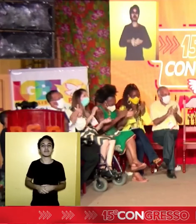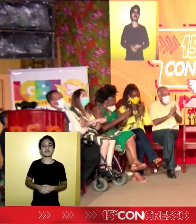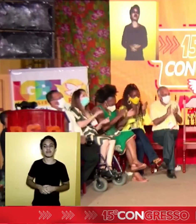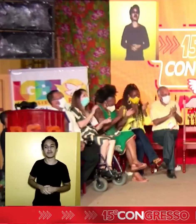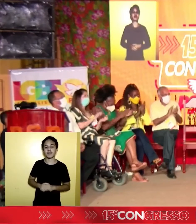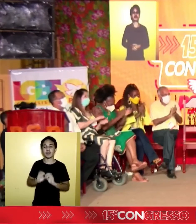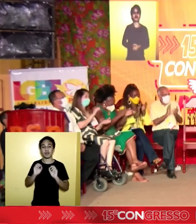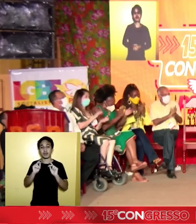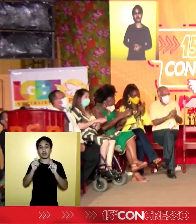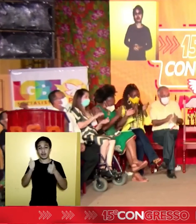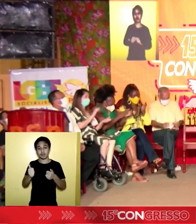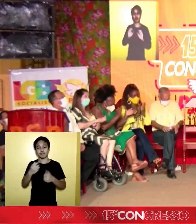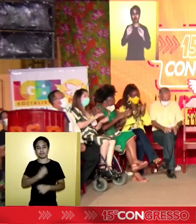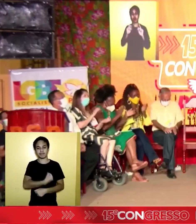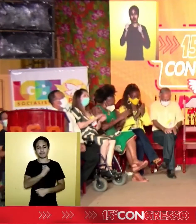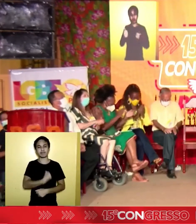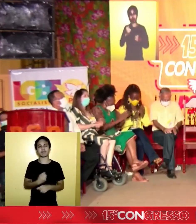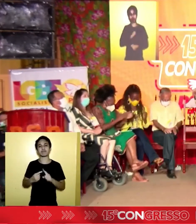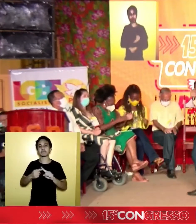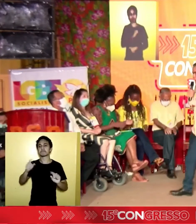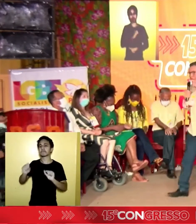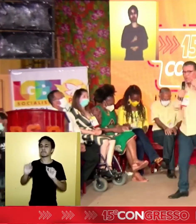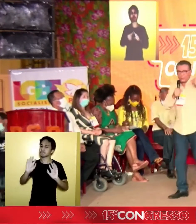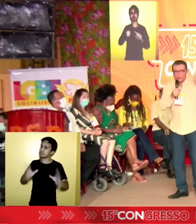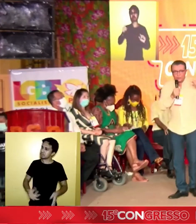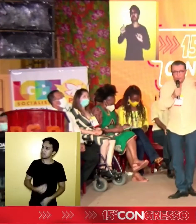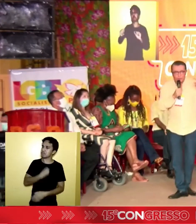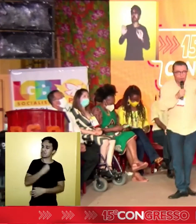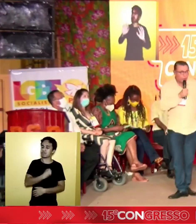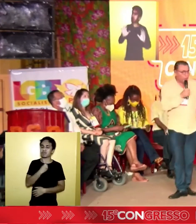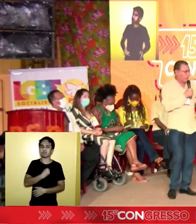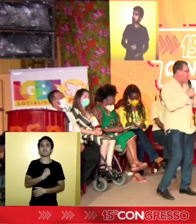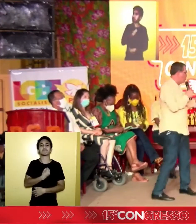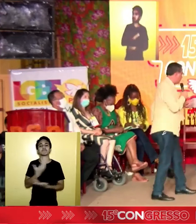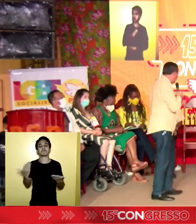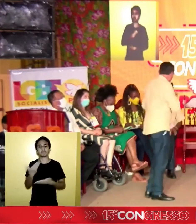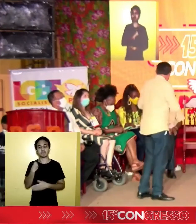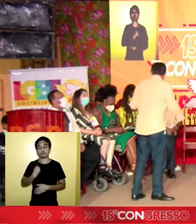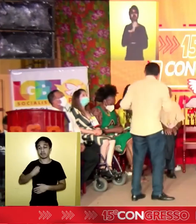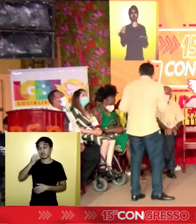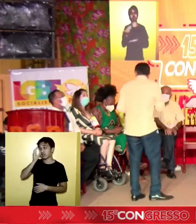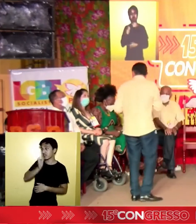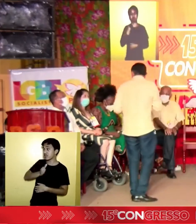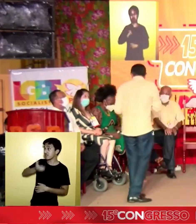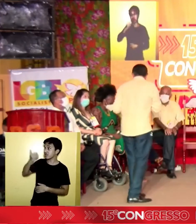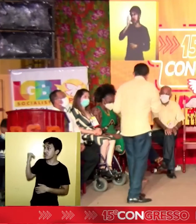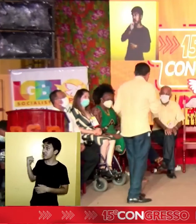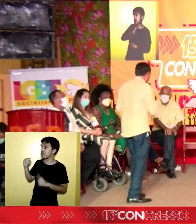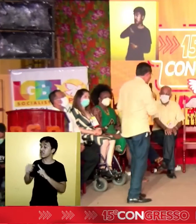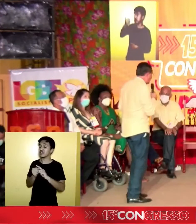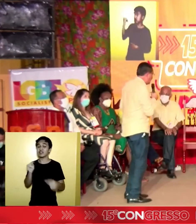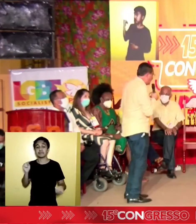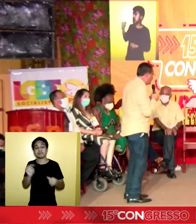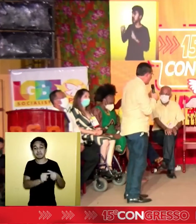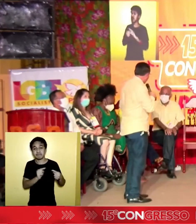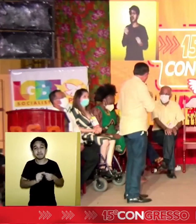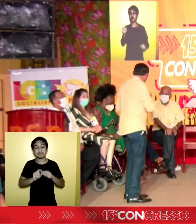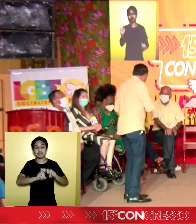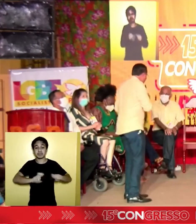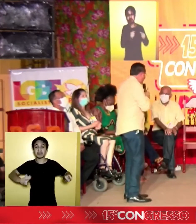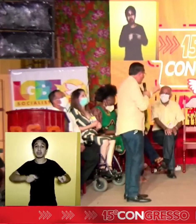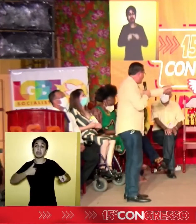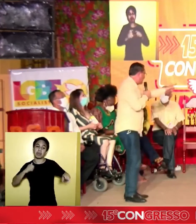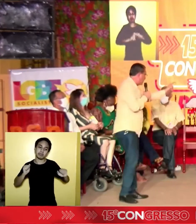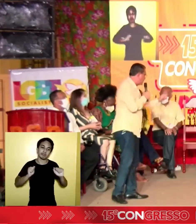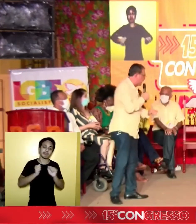há de dar o exemplo e seguir o exemplo daqueles que já estão mais maduros, como eu e como o Capi, e alguns poucos que estão aqui na mesa, mas